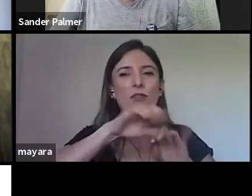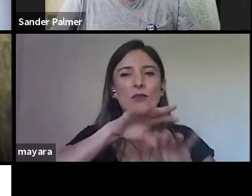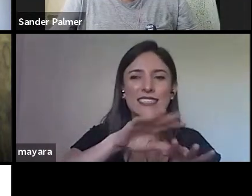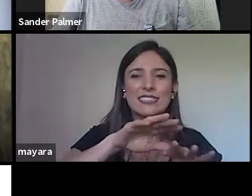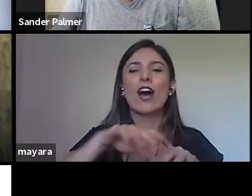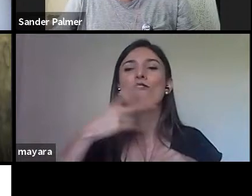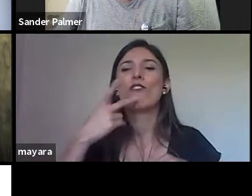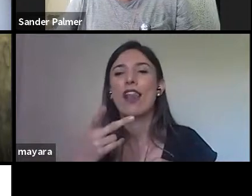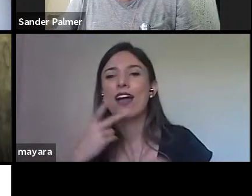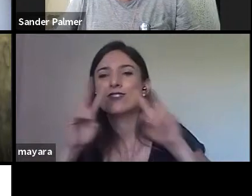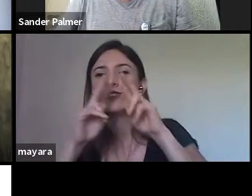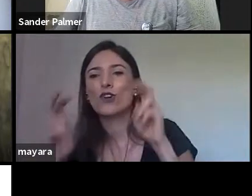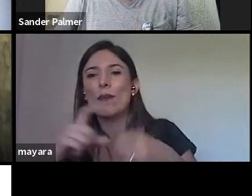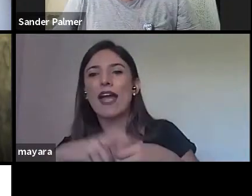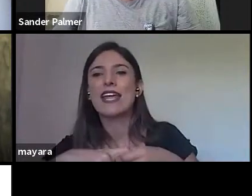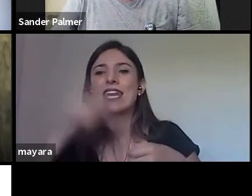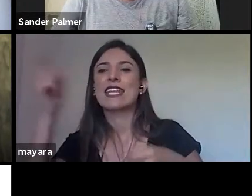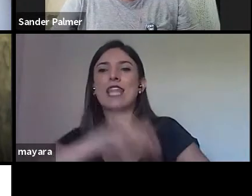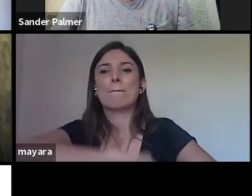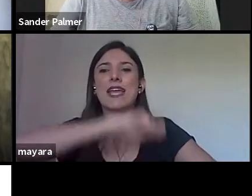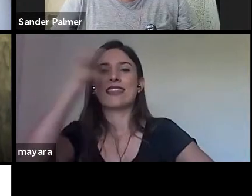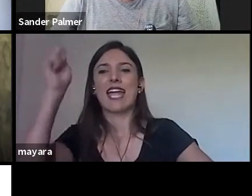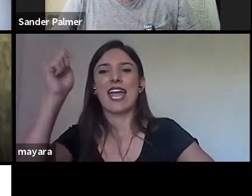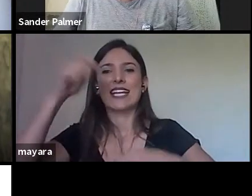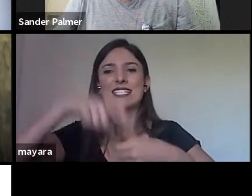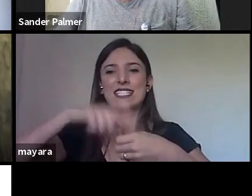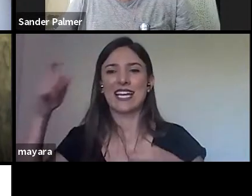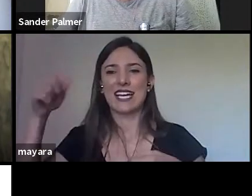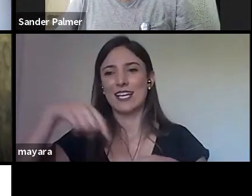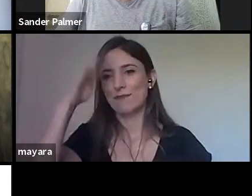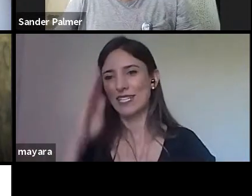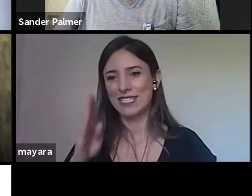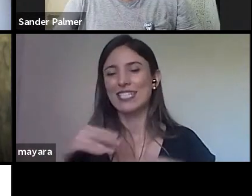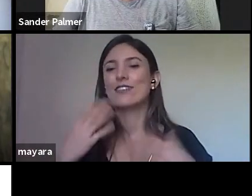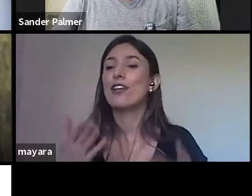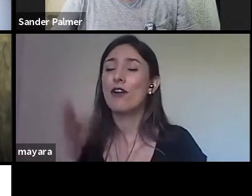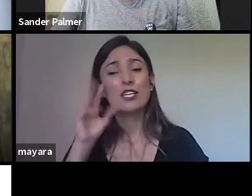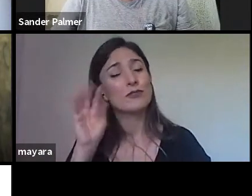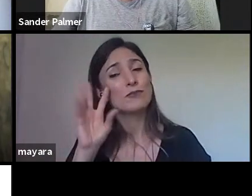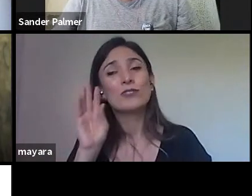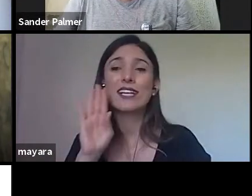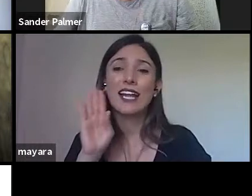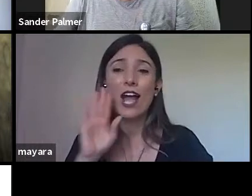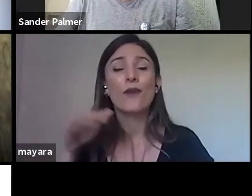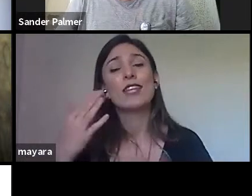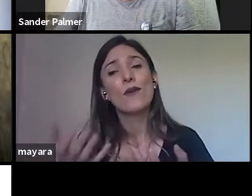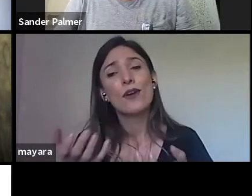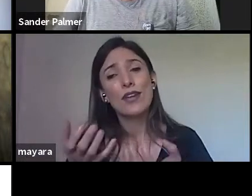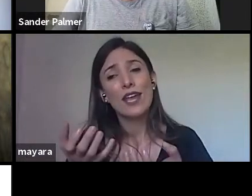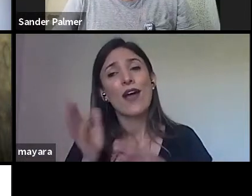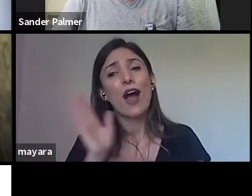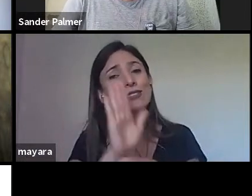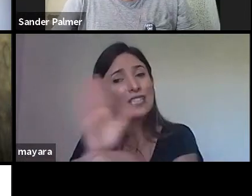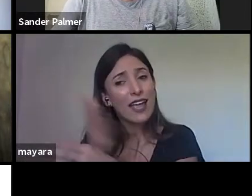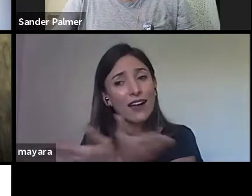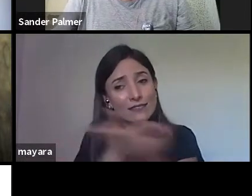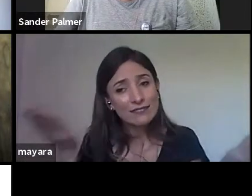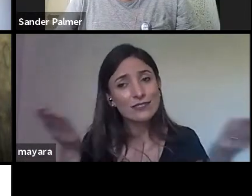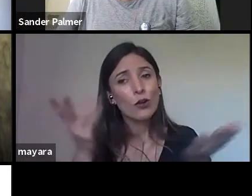próximas pessoas, né? E a minha ideia também de auxiliar nas pesquisas, né? Então, esse movimento que eu faço é muito forte,